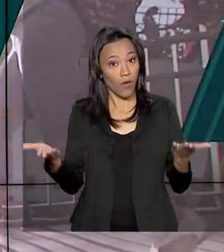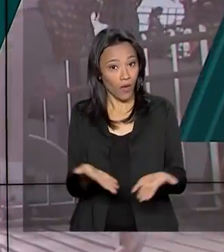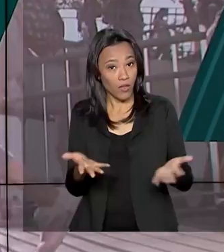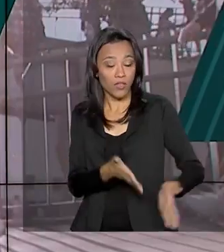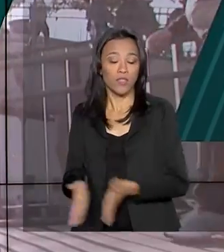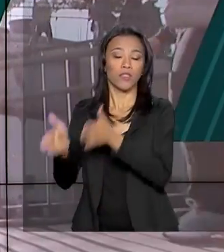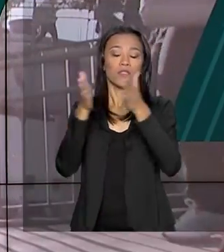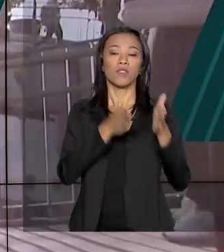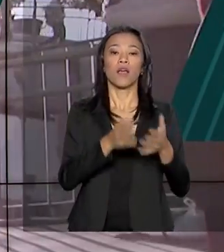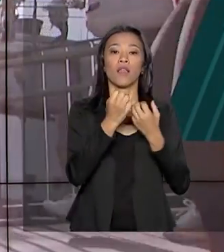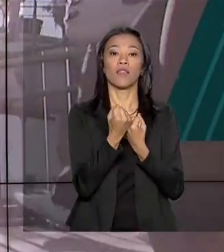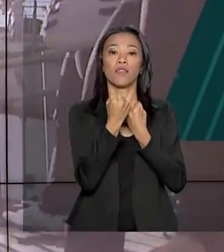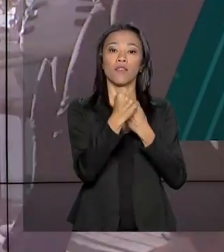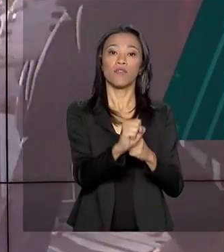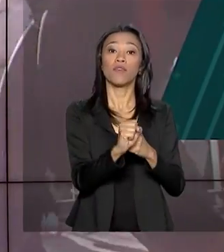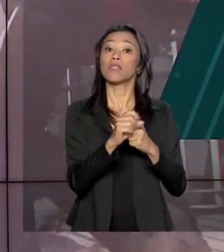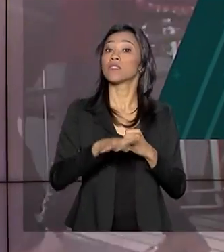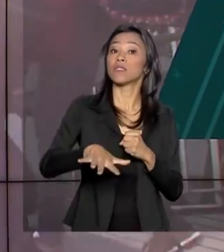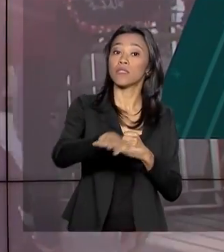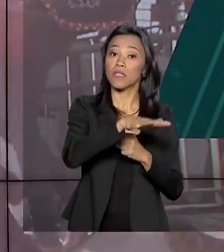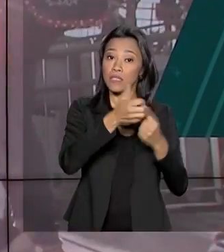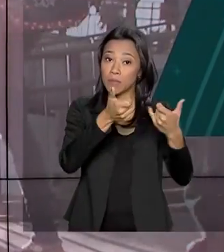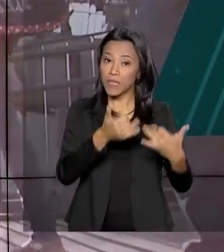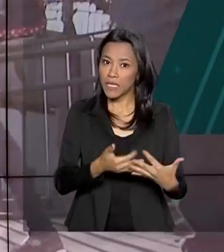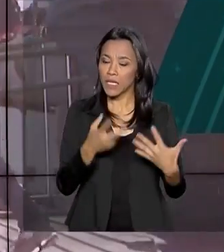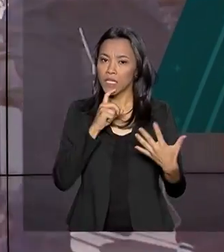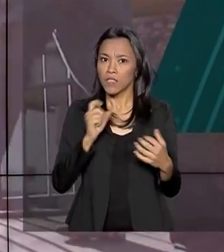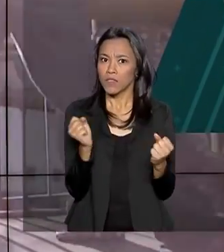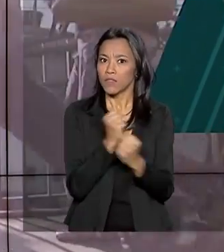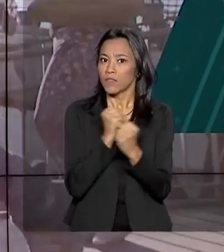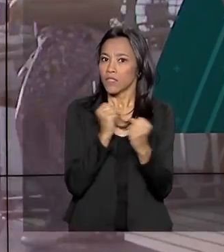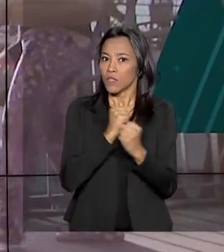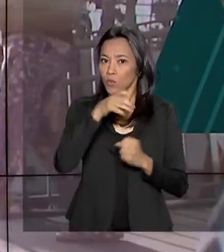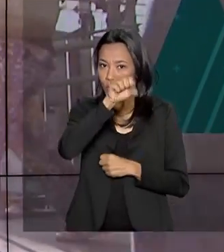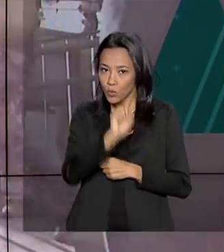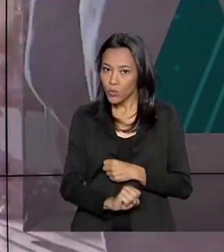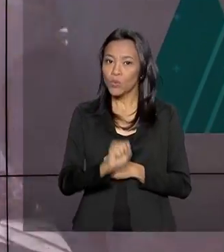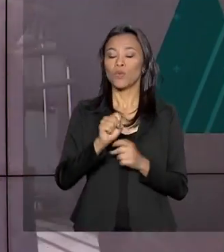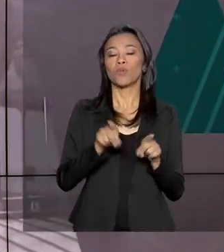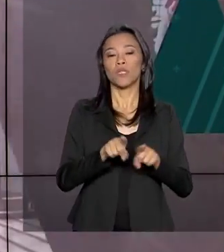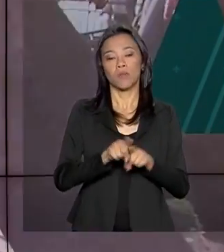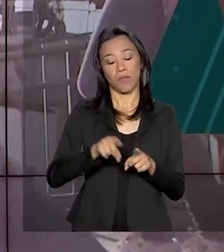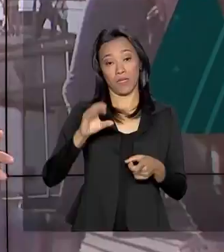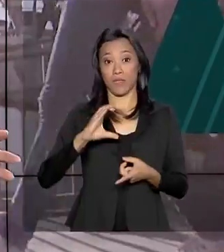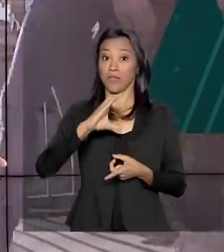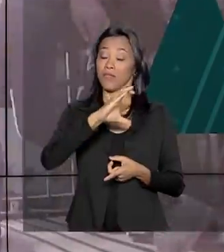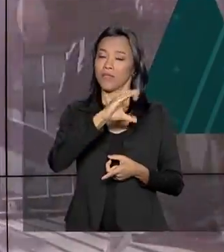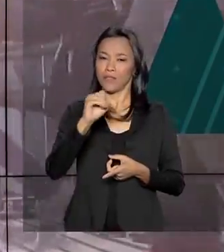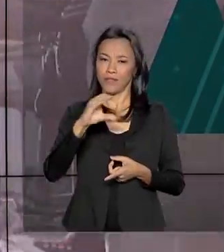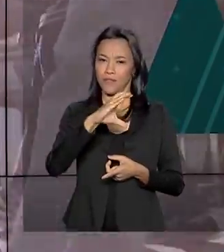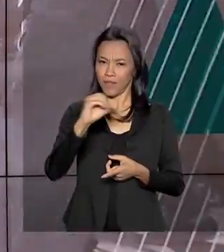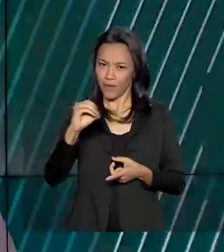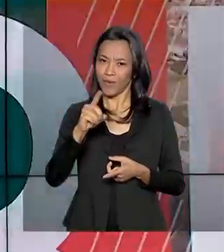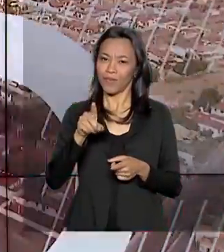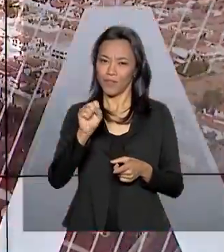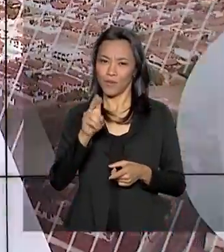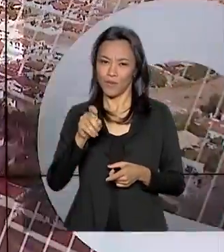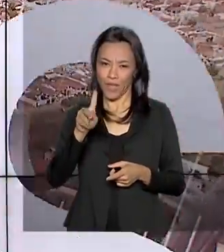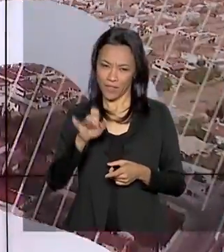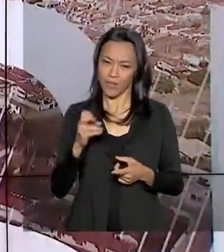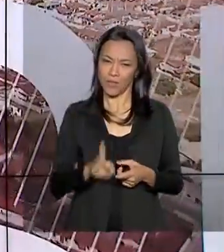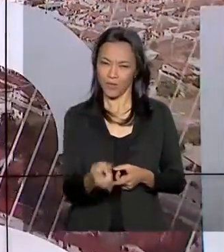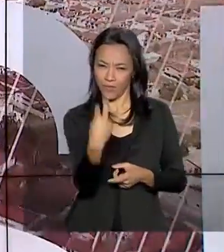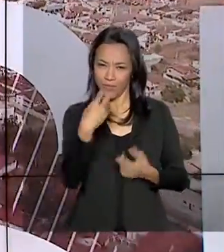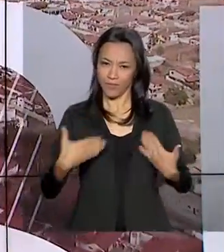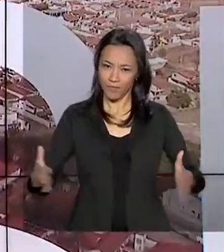Defesa civil alerta para onda de frio intenso no sul e em partes do sudeste e centro-oeste. Fique com a gente. O Brasil em Dia